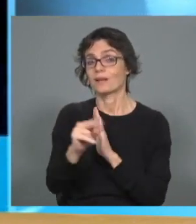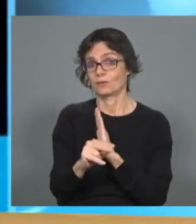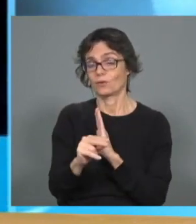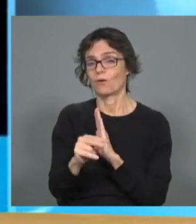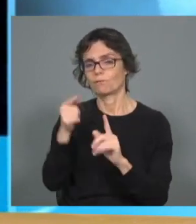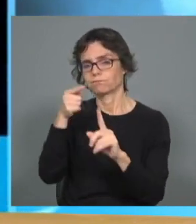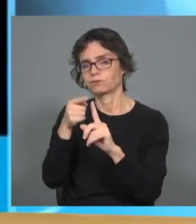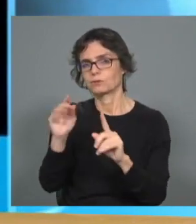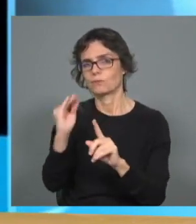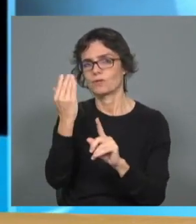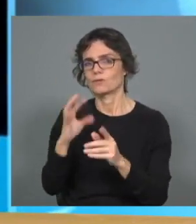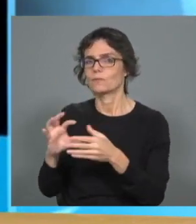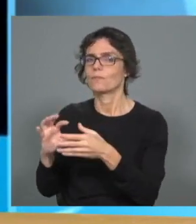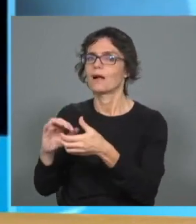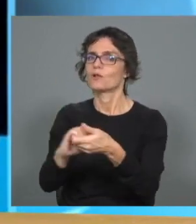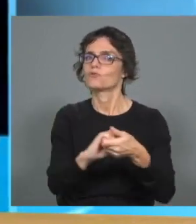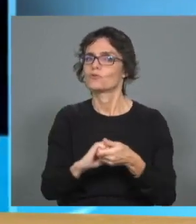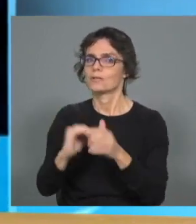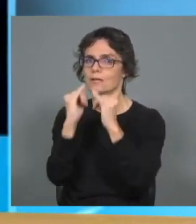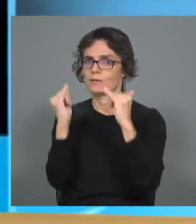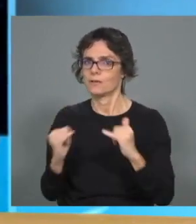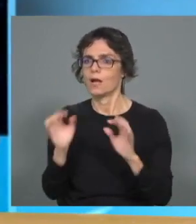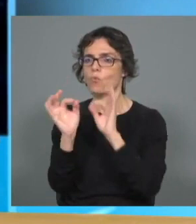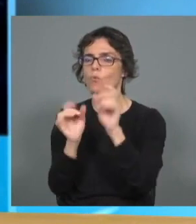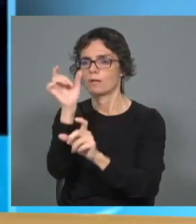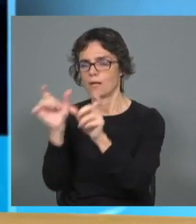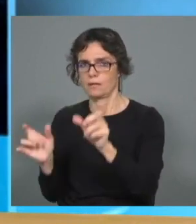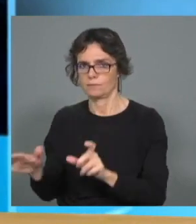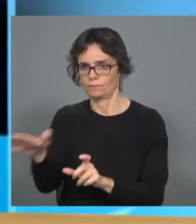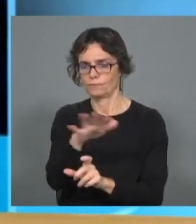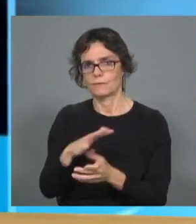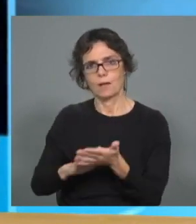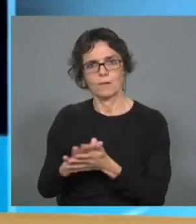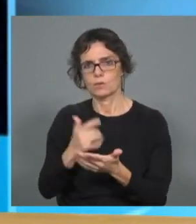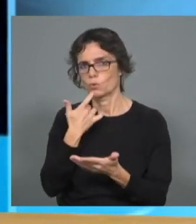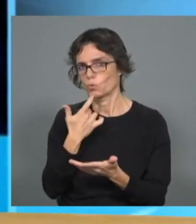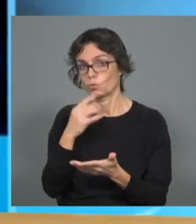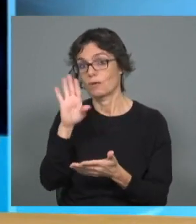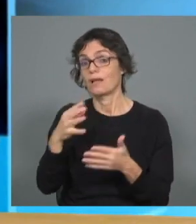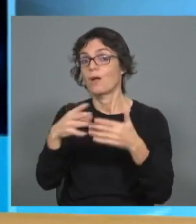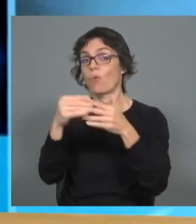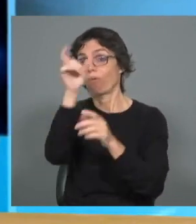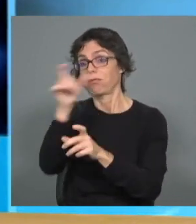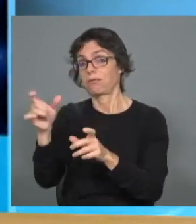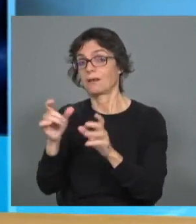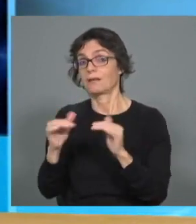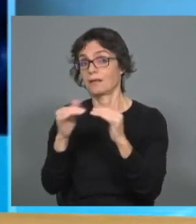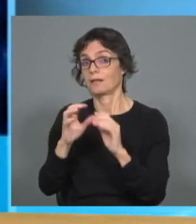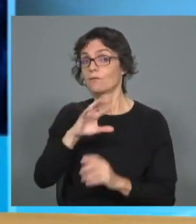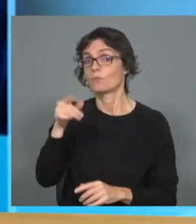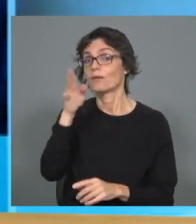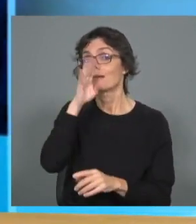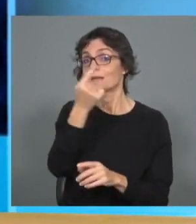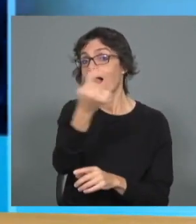solidariedade internacional e para o cuidado de uns pelos outros. E, portanto, se este for o foco dos líderes mundiais, no fundo,